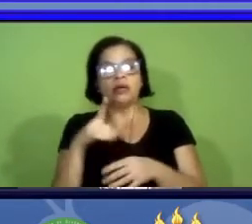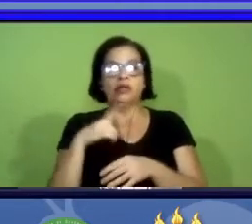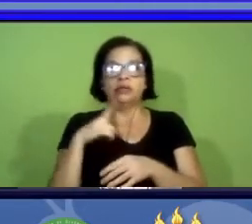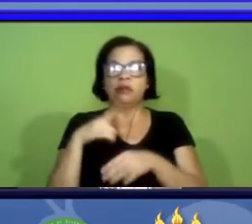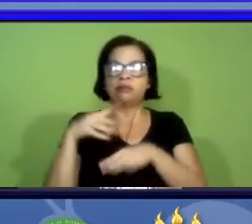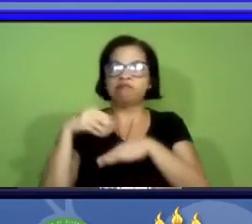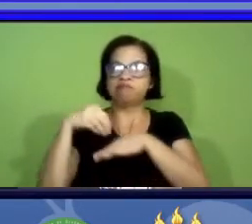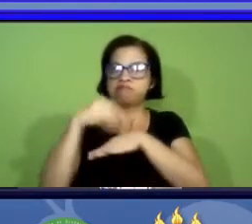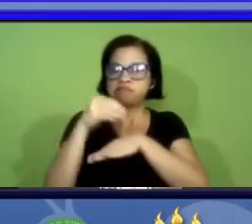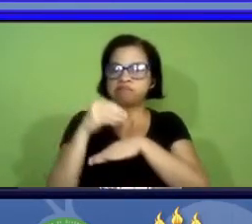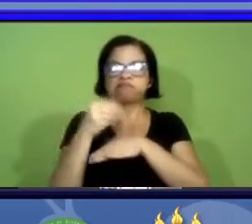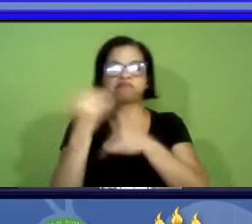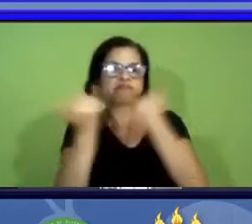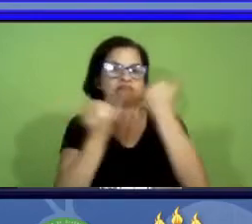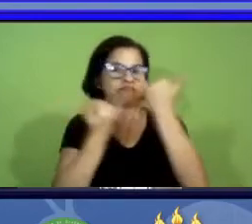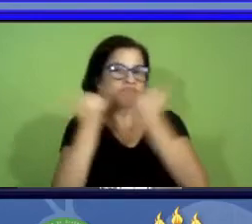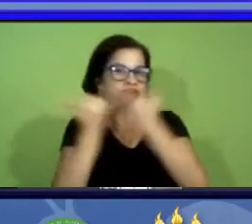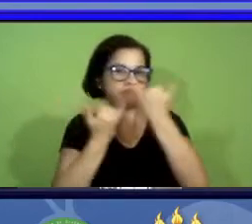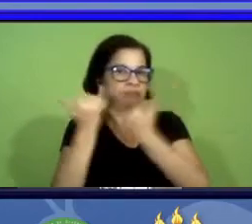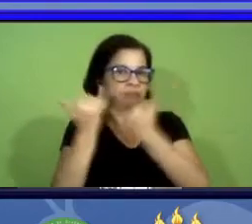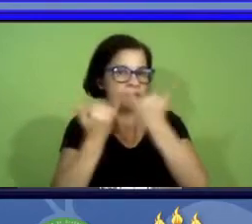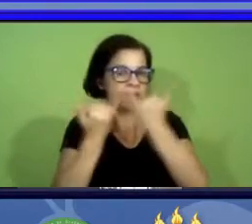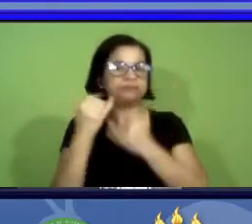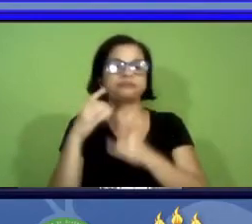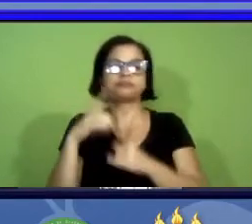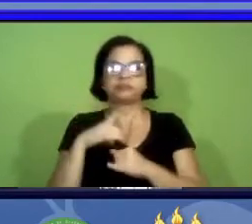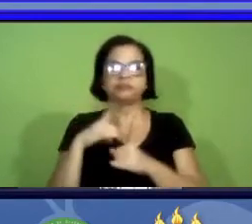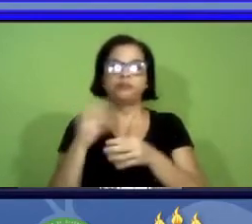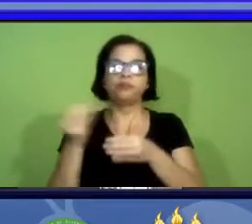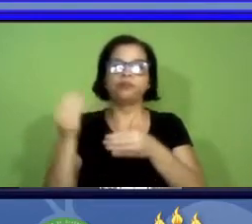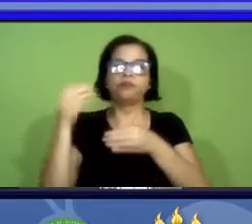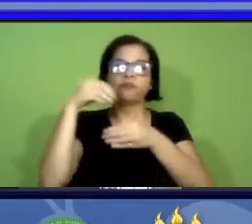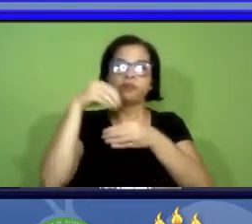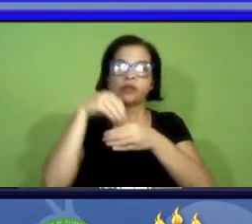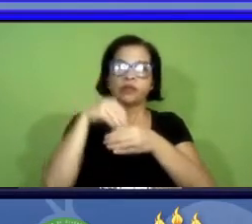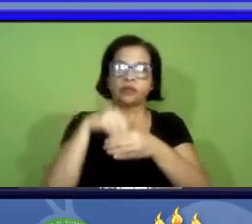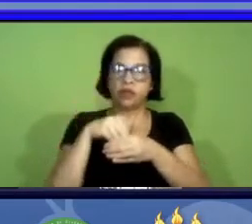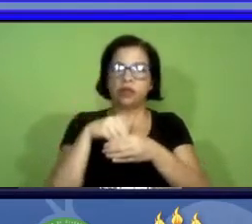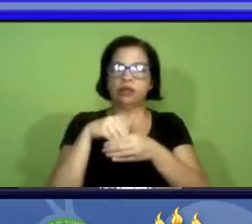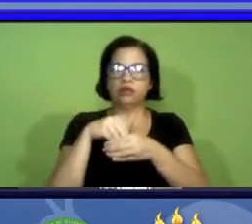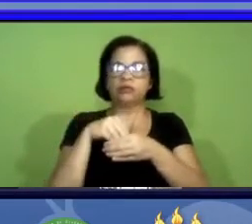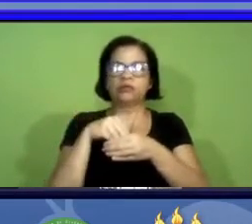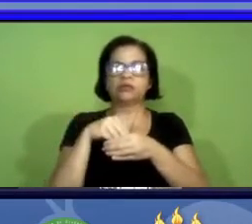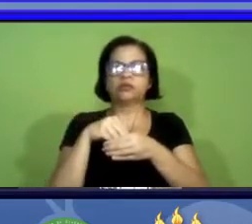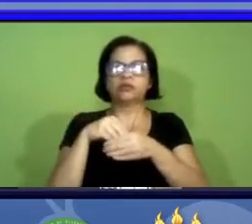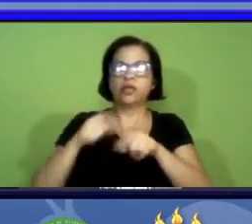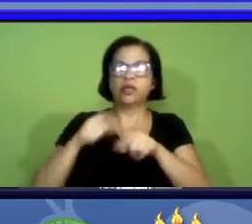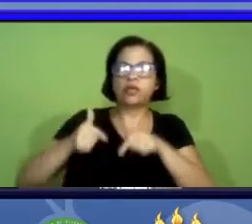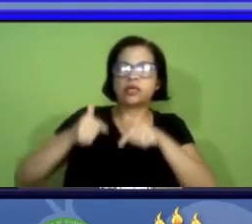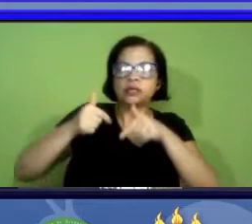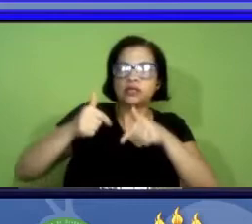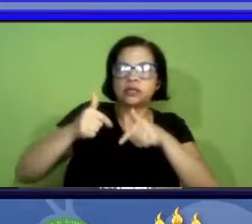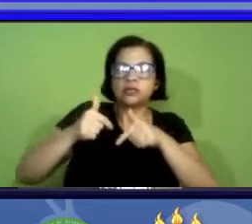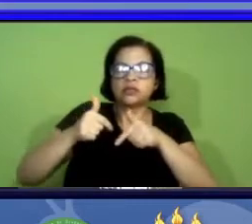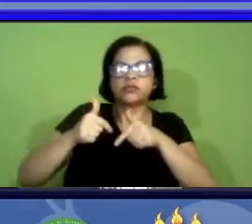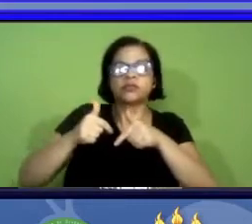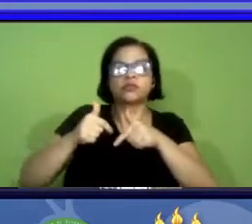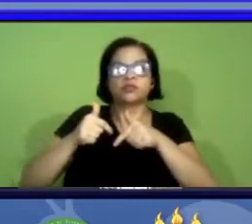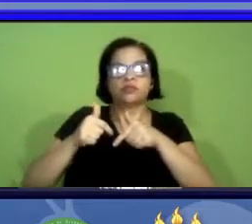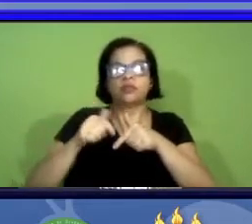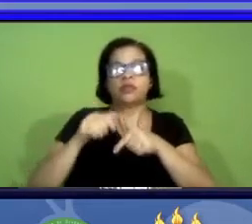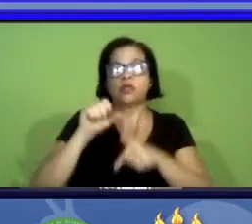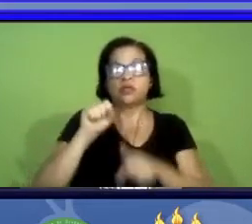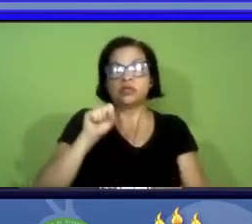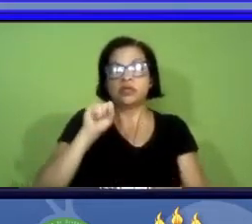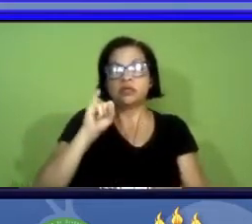informações que estão dentro da iniciativa tanto do CIVBR quanto